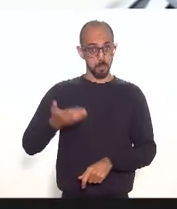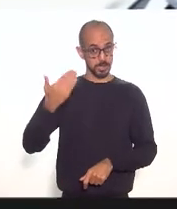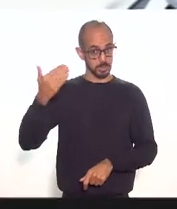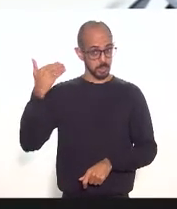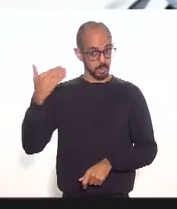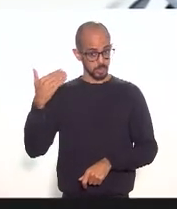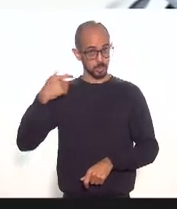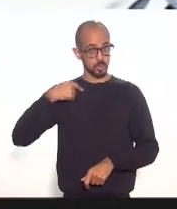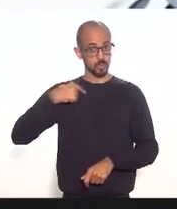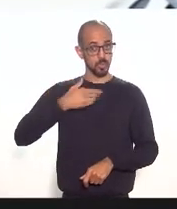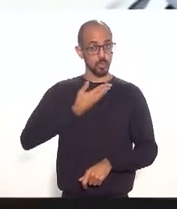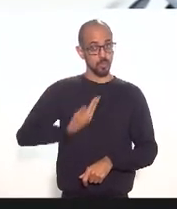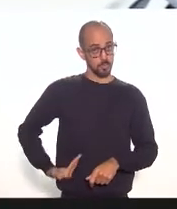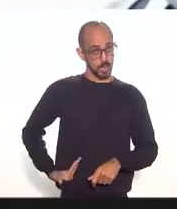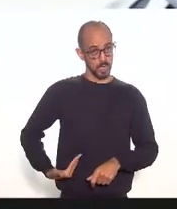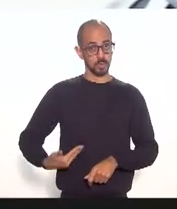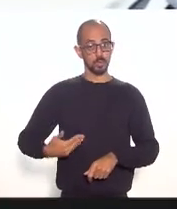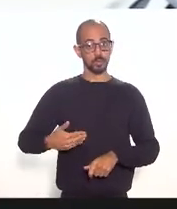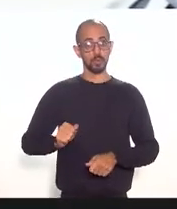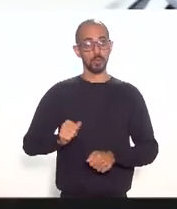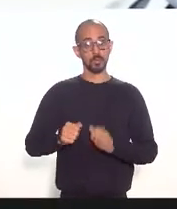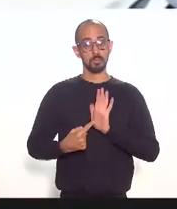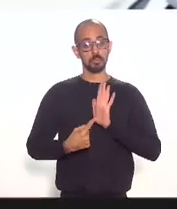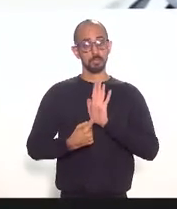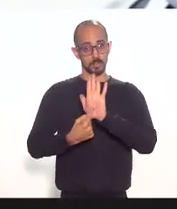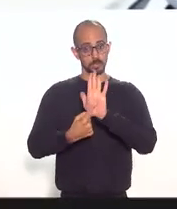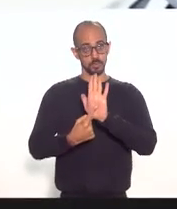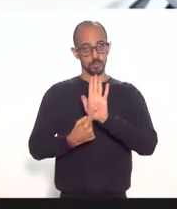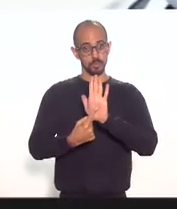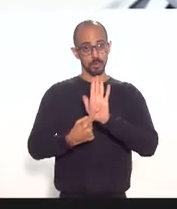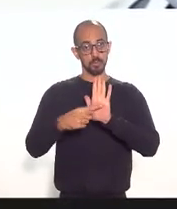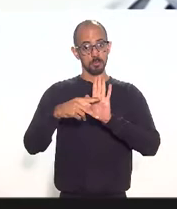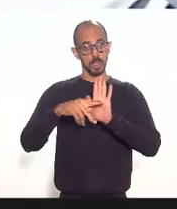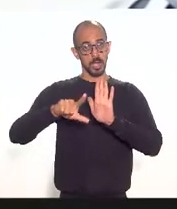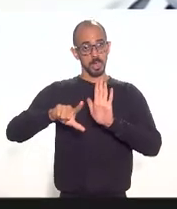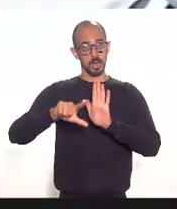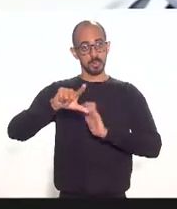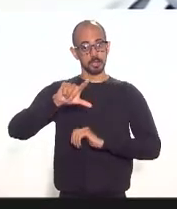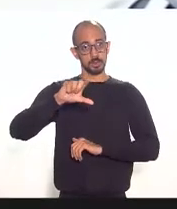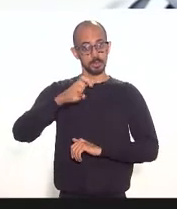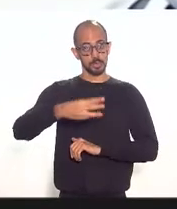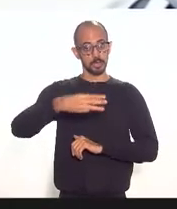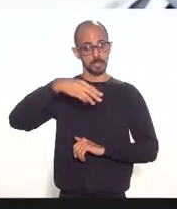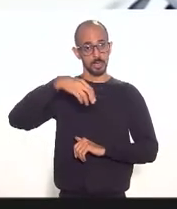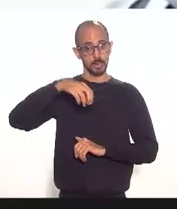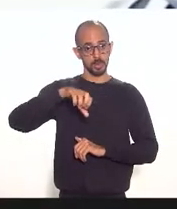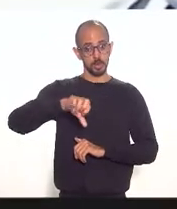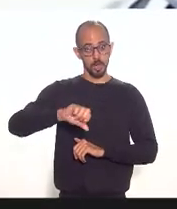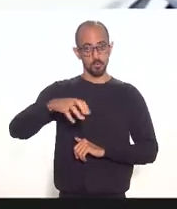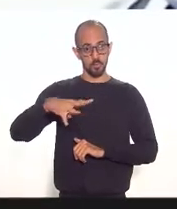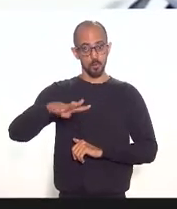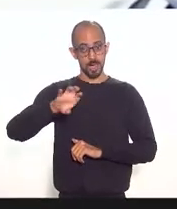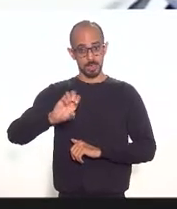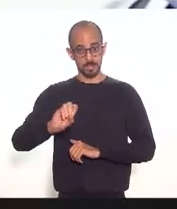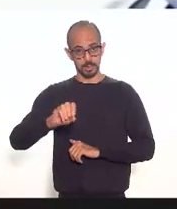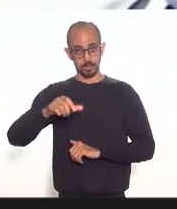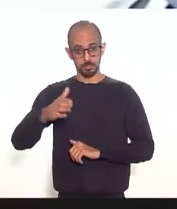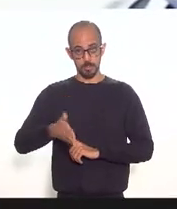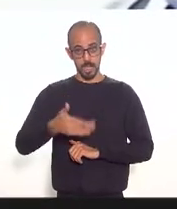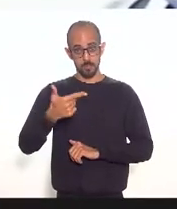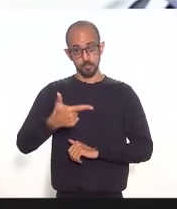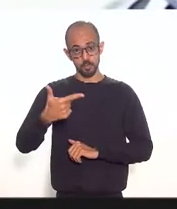o governo apresentou o projeto 3941, de 2021, que no seu